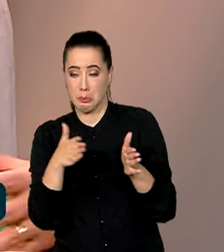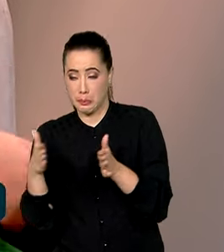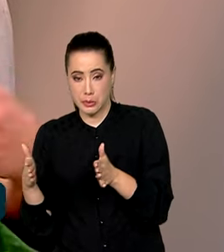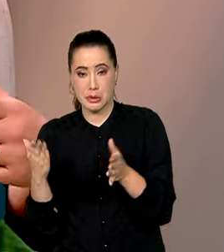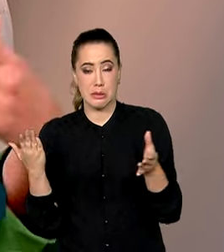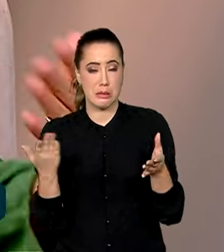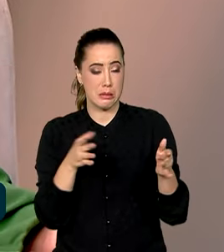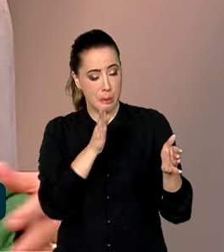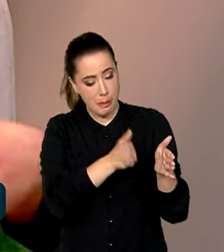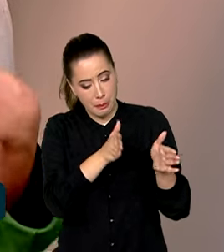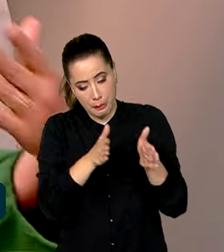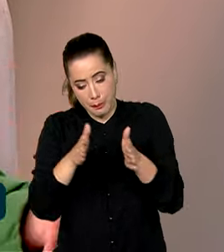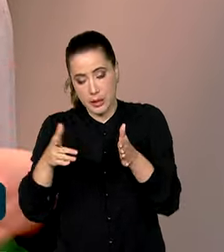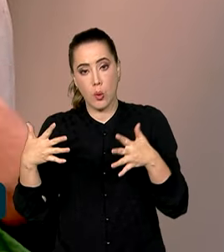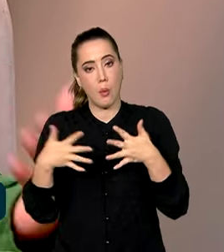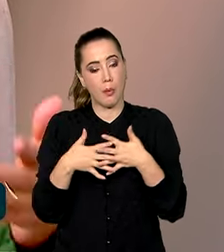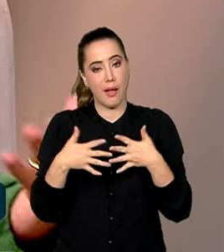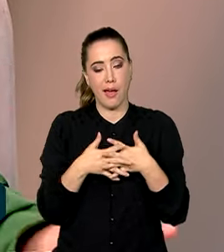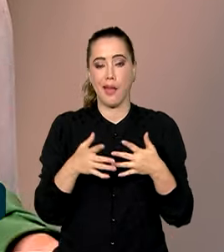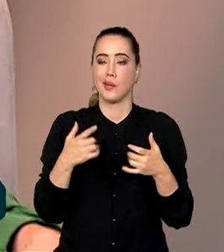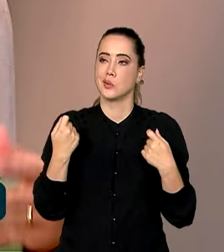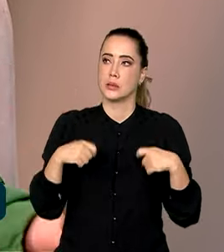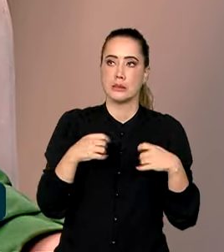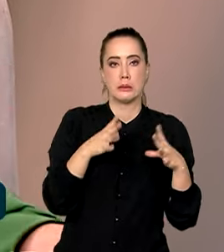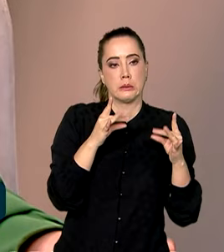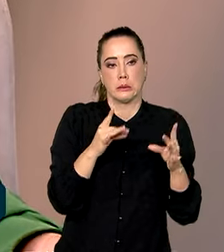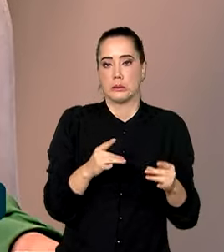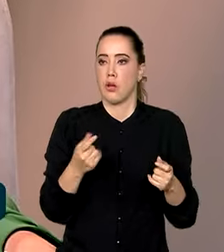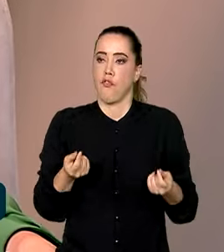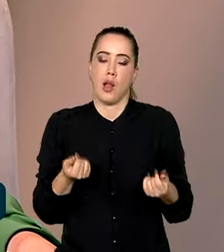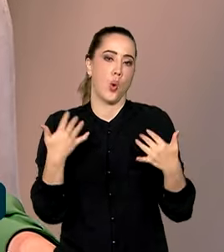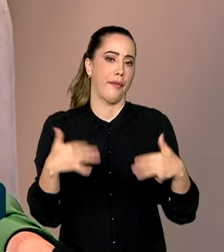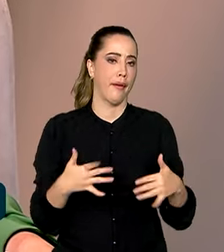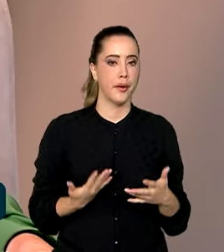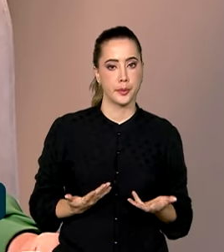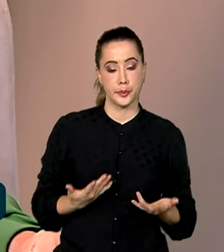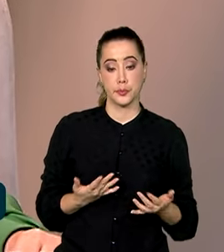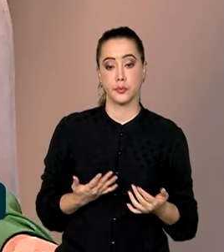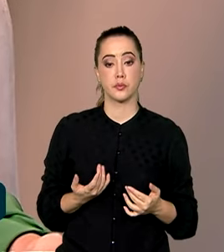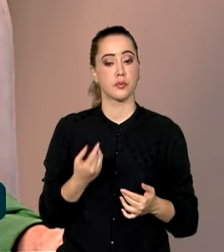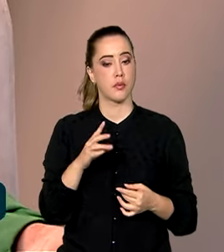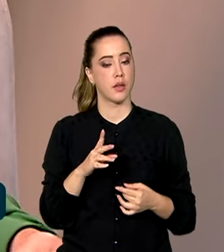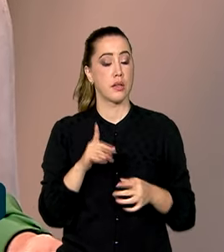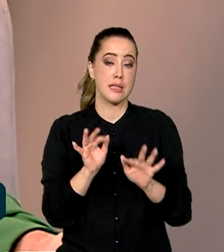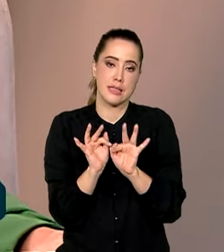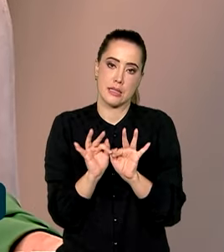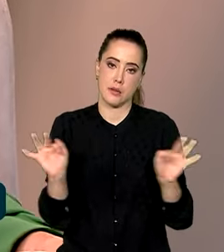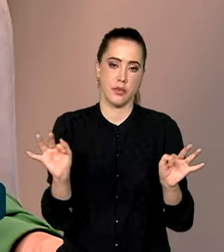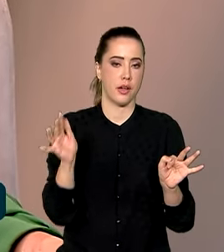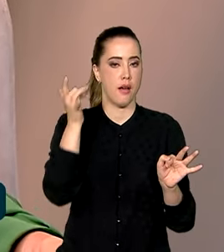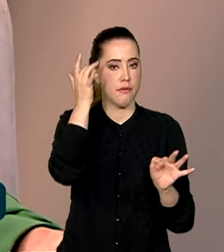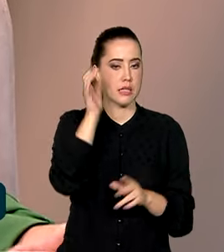excessivamente complexo, burocrático, custoso, etc. A simplificação, a